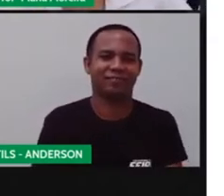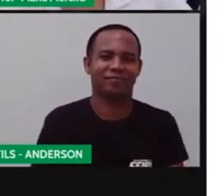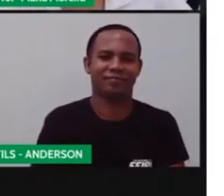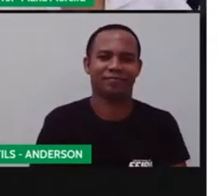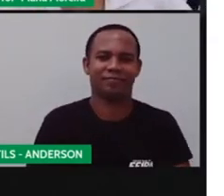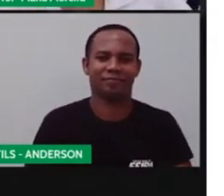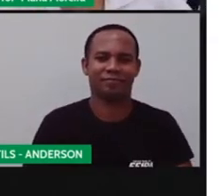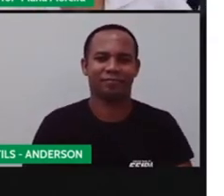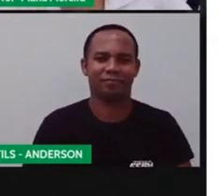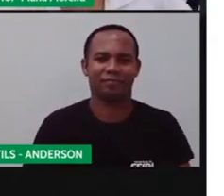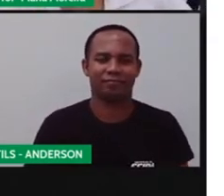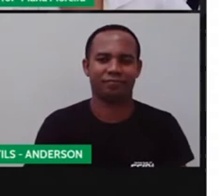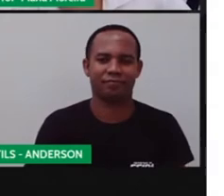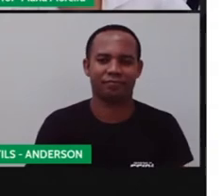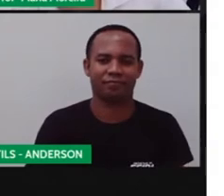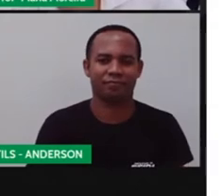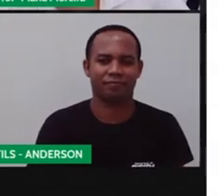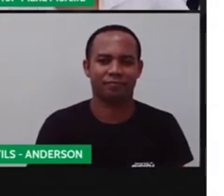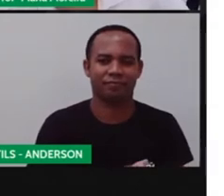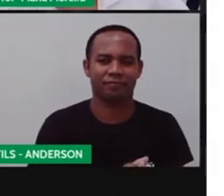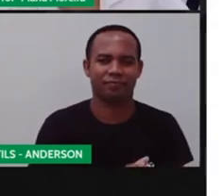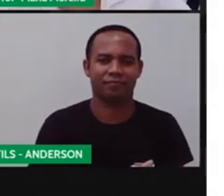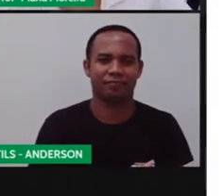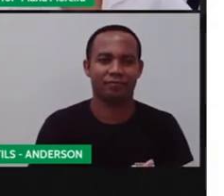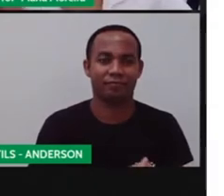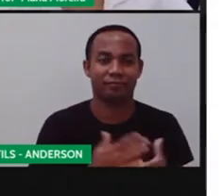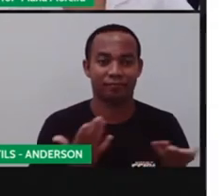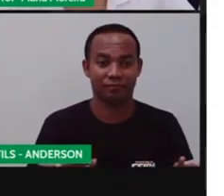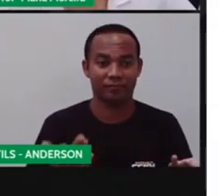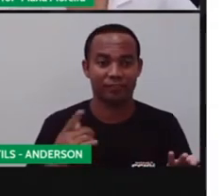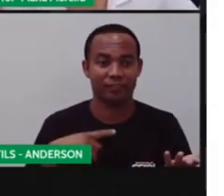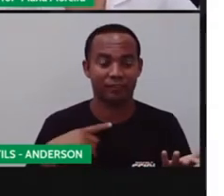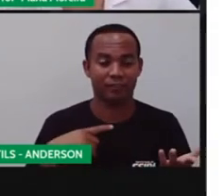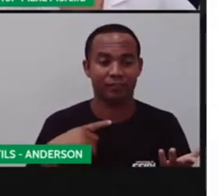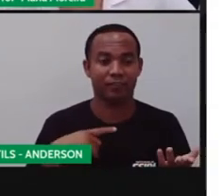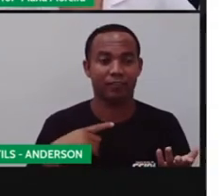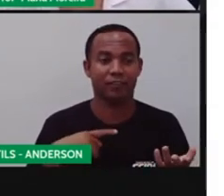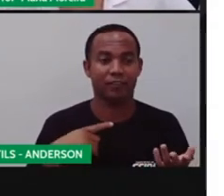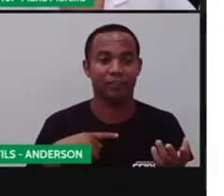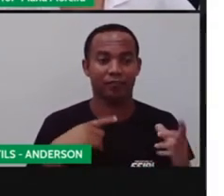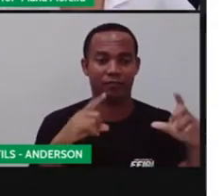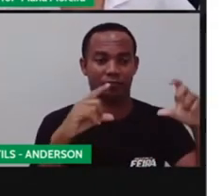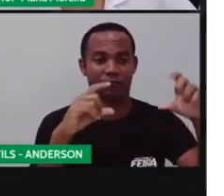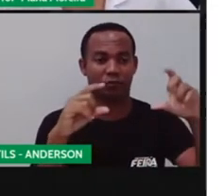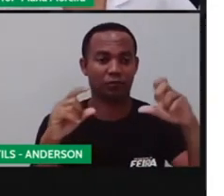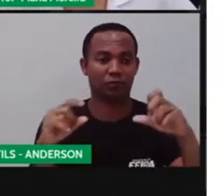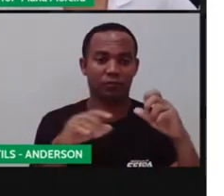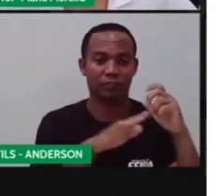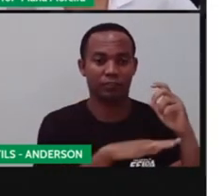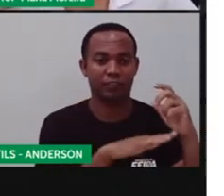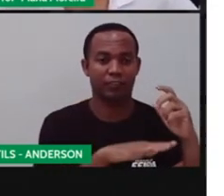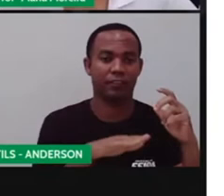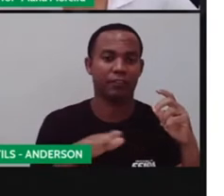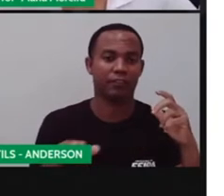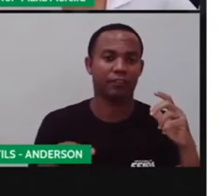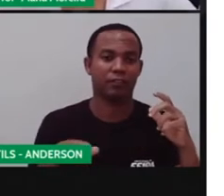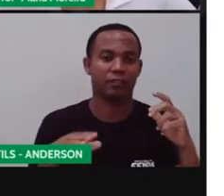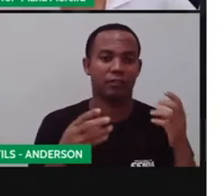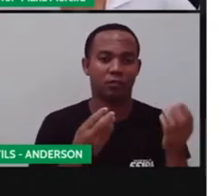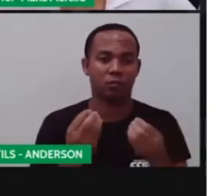nota 11, porque 10 para 1, Anderson é pouco. E aí, na imagem, vê, né? De um lado, uma criança, que ela tá aí